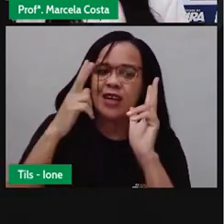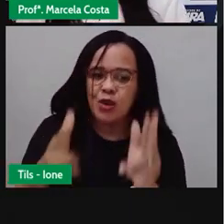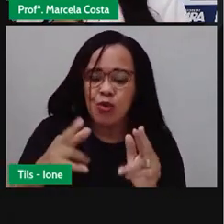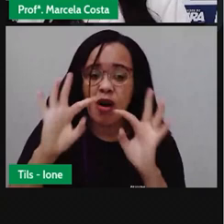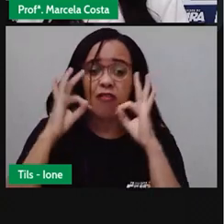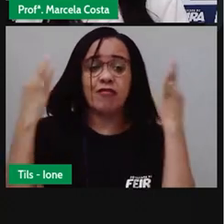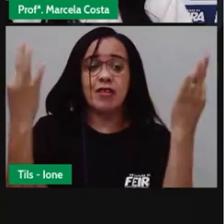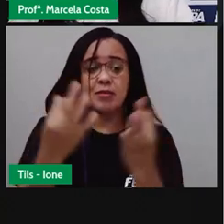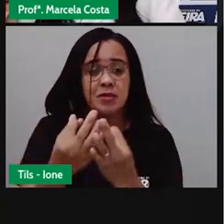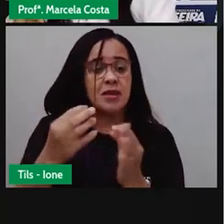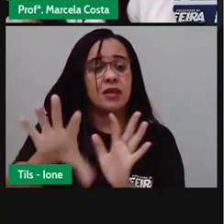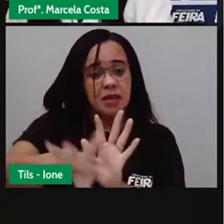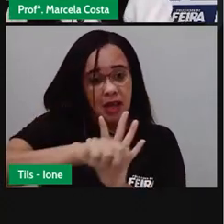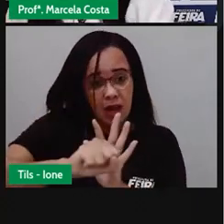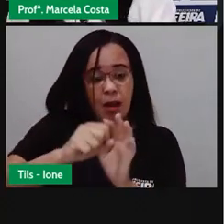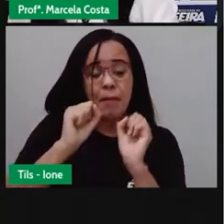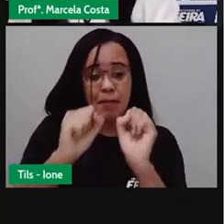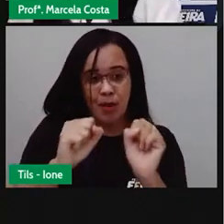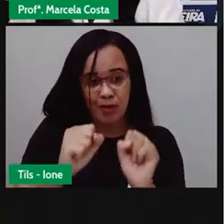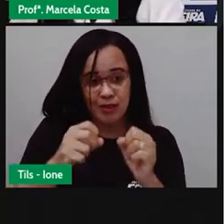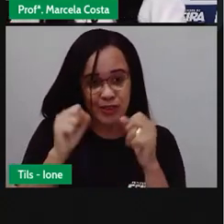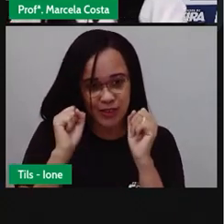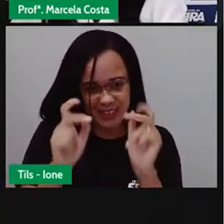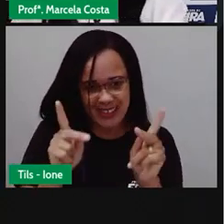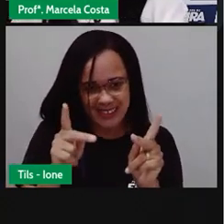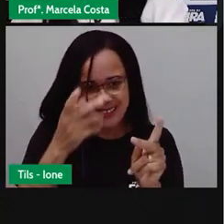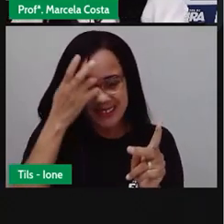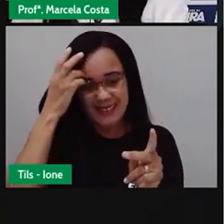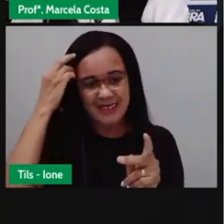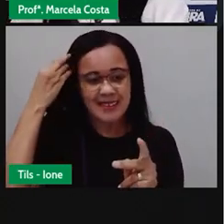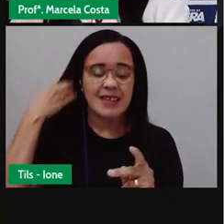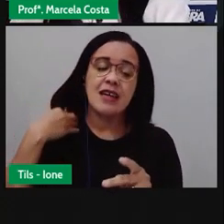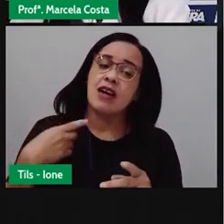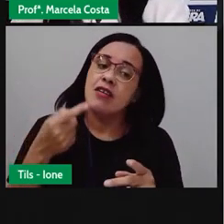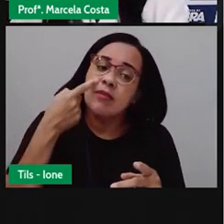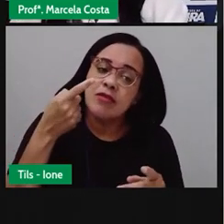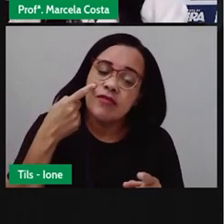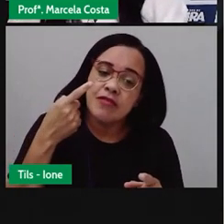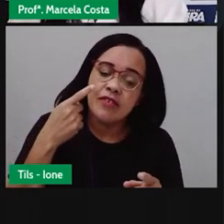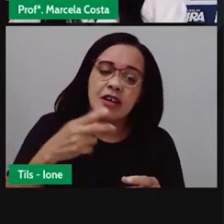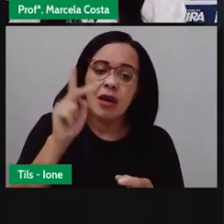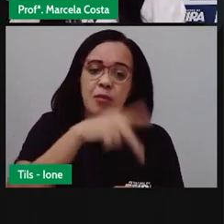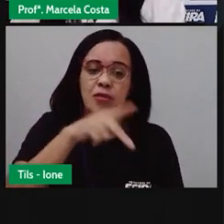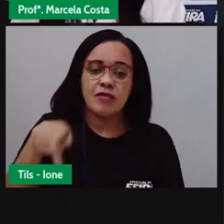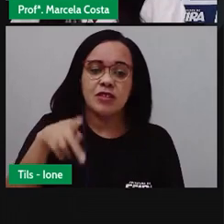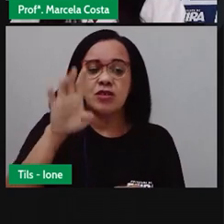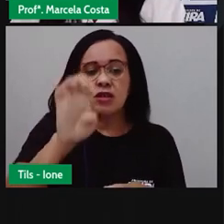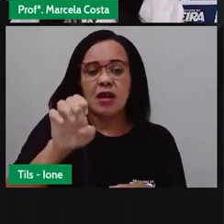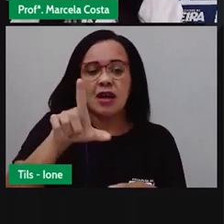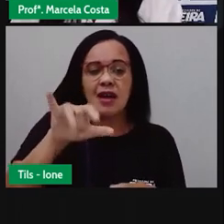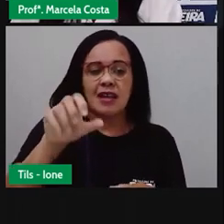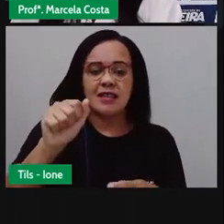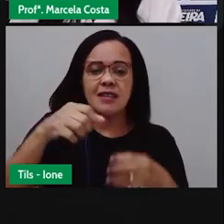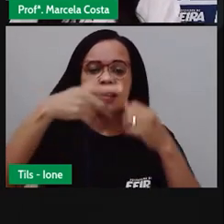familiares. Tá bom? Então vamos ver o que é que a Pro Élida conta aqui para a gente.